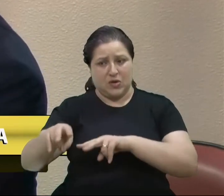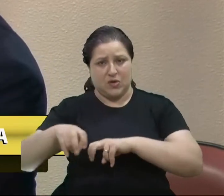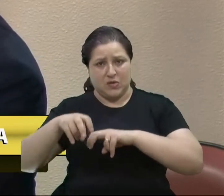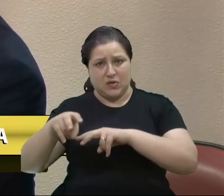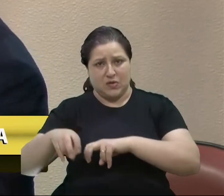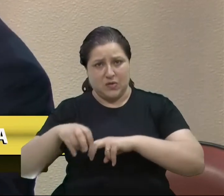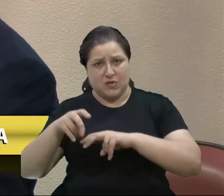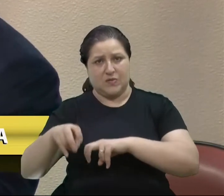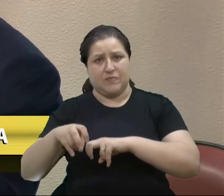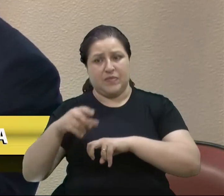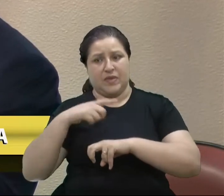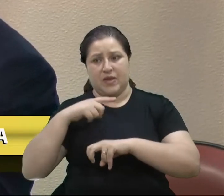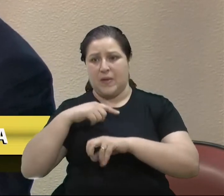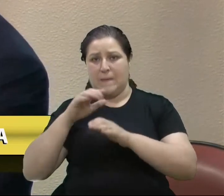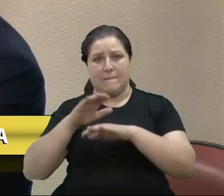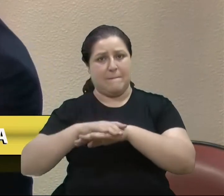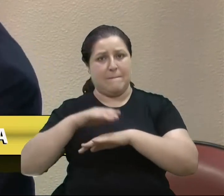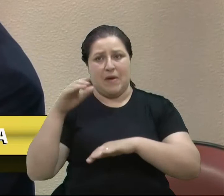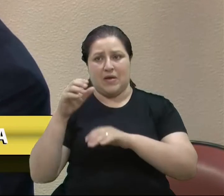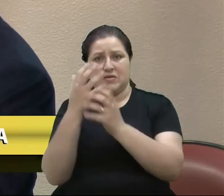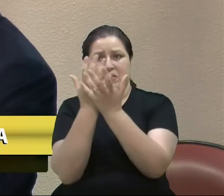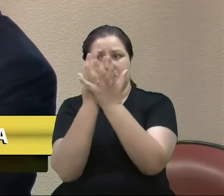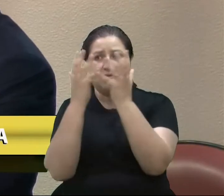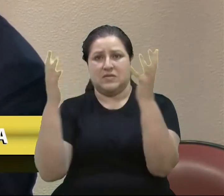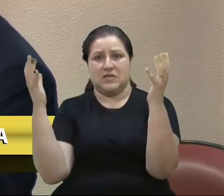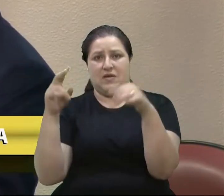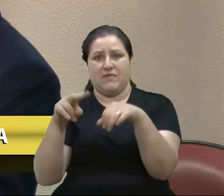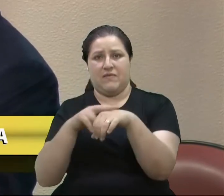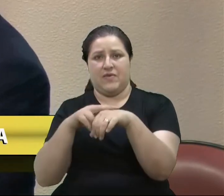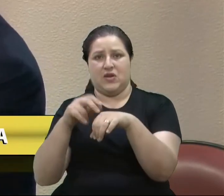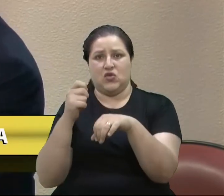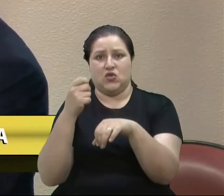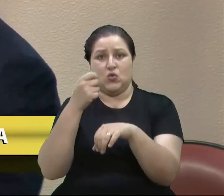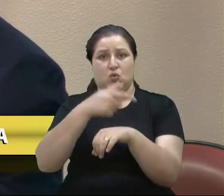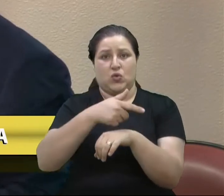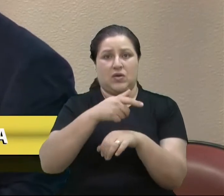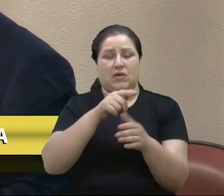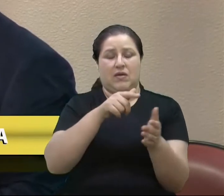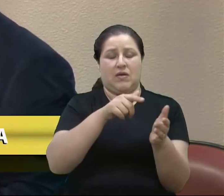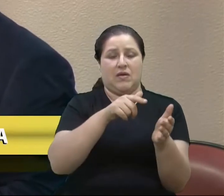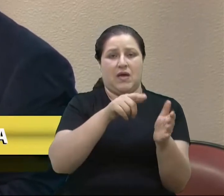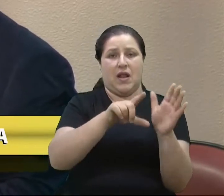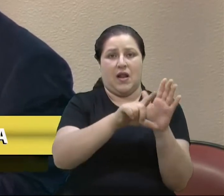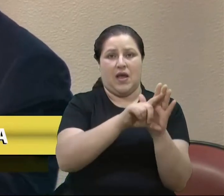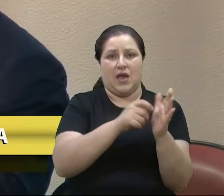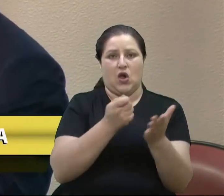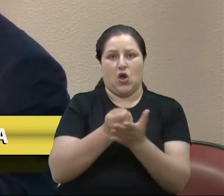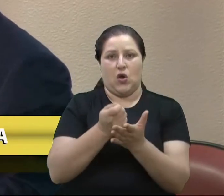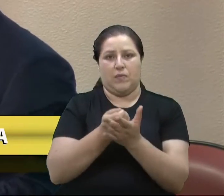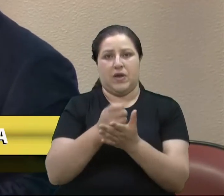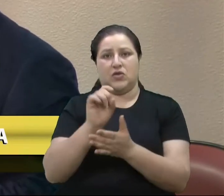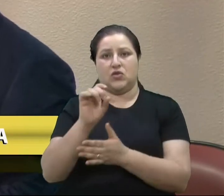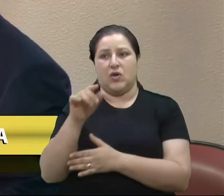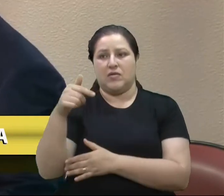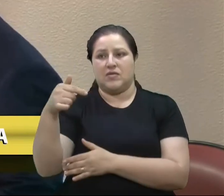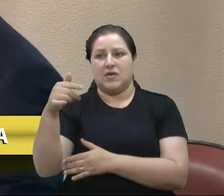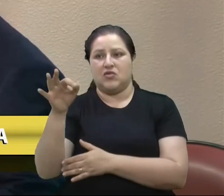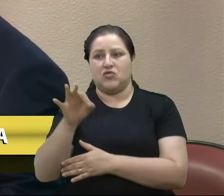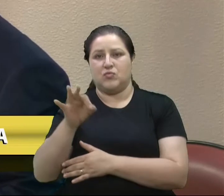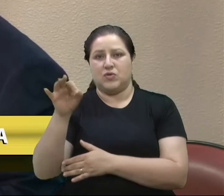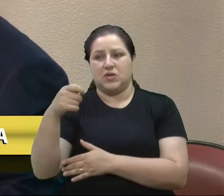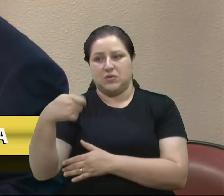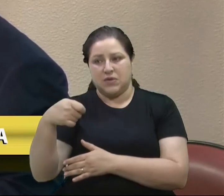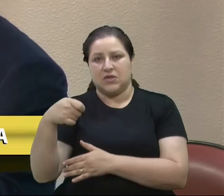verde nas suas propriedades do que aquilo que a lei cobra. 7% só precisa fazer as suas correções.